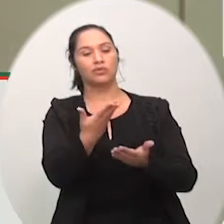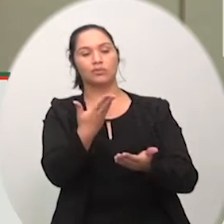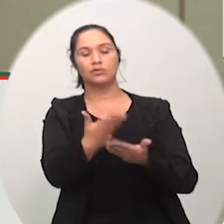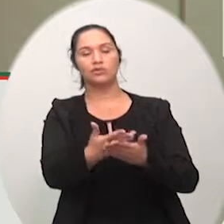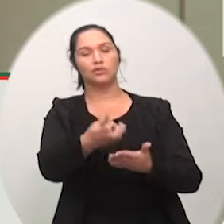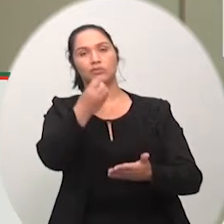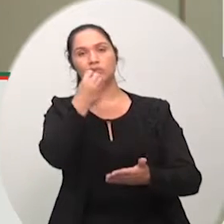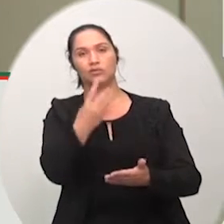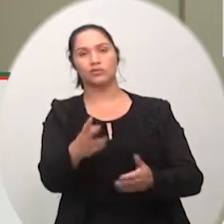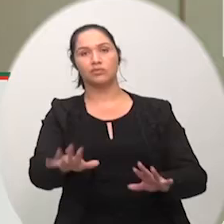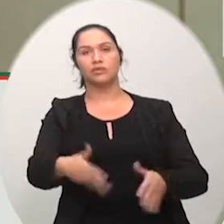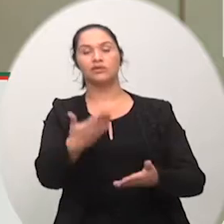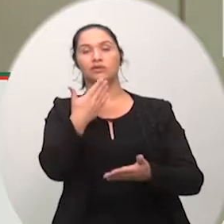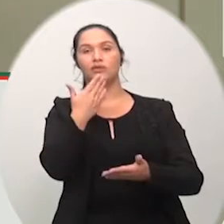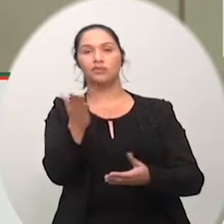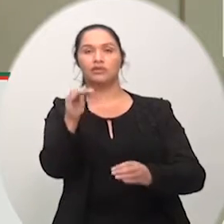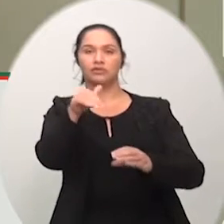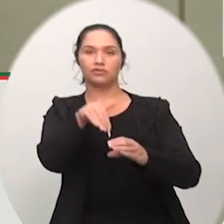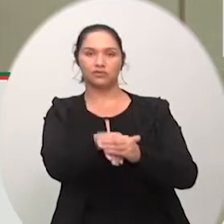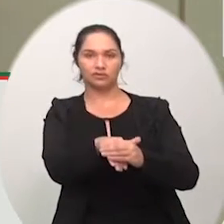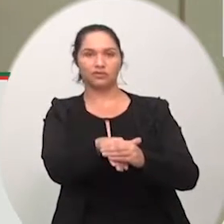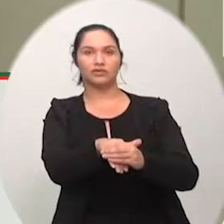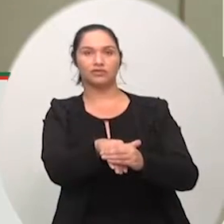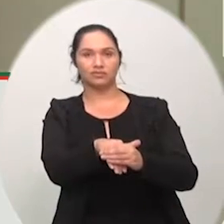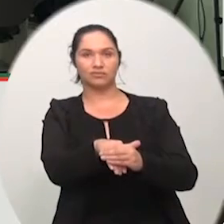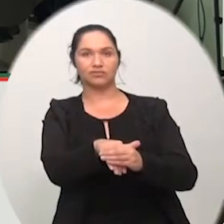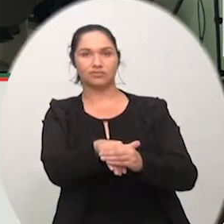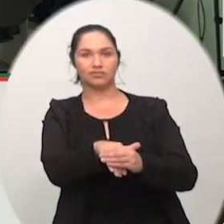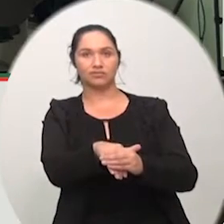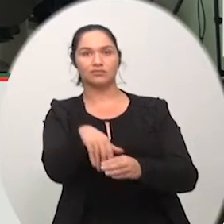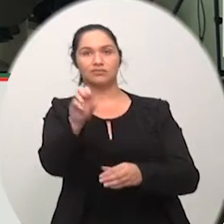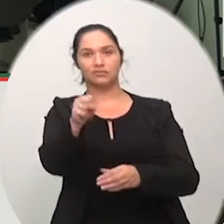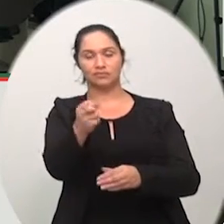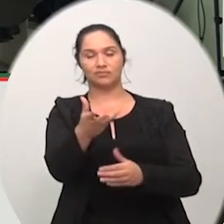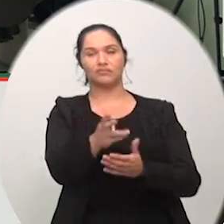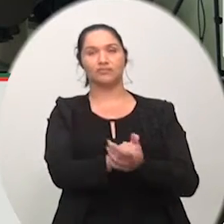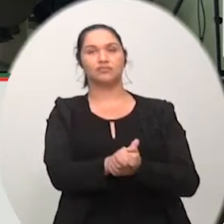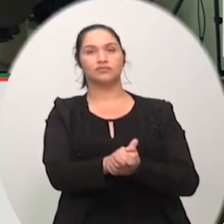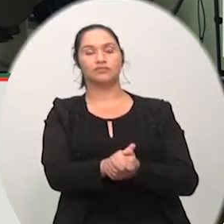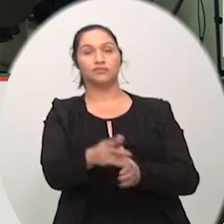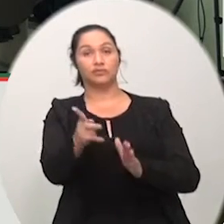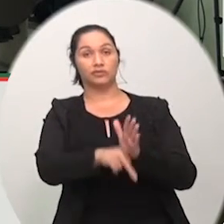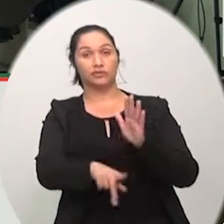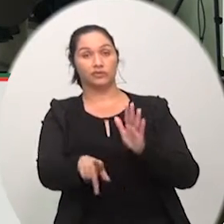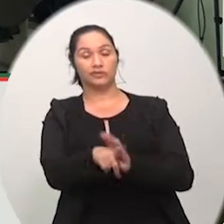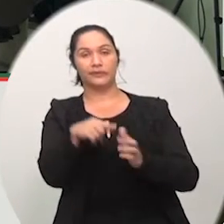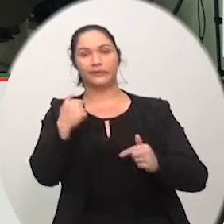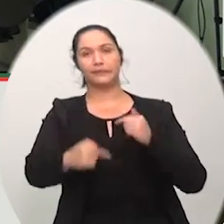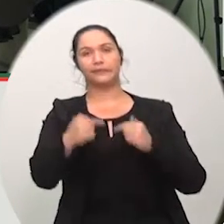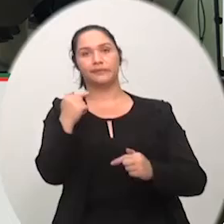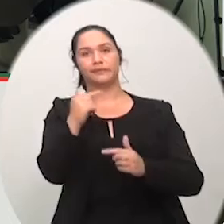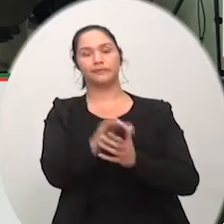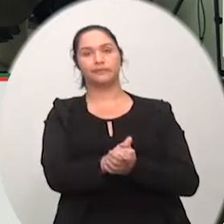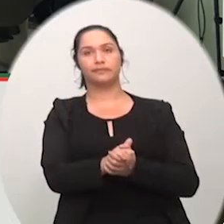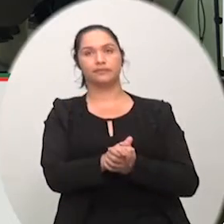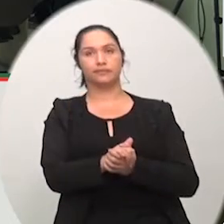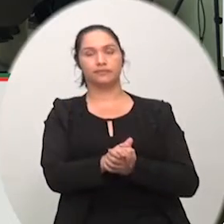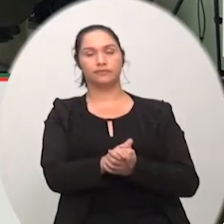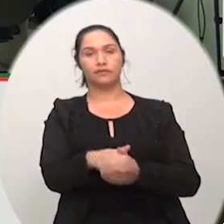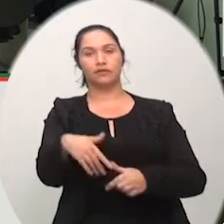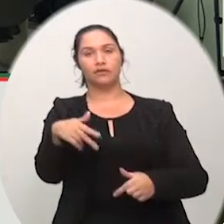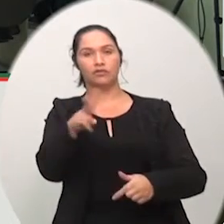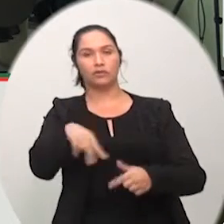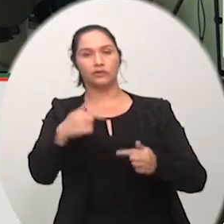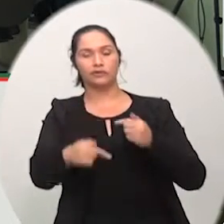mas eu peço votos favoráveis dos nobres colegas obrigado o projeto continua em discussão não